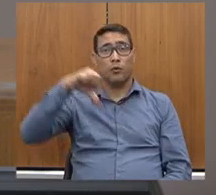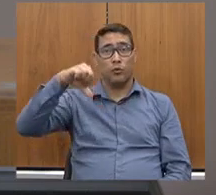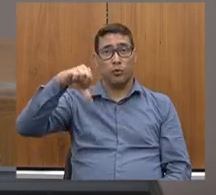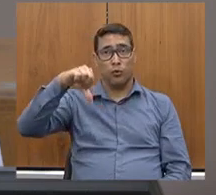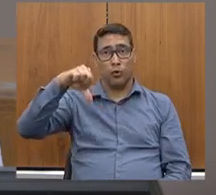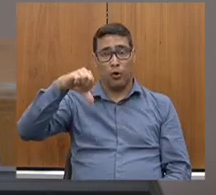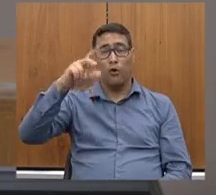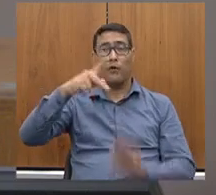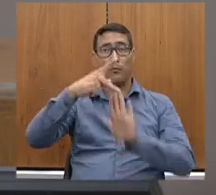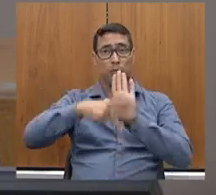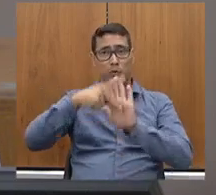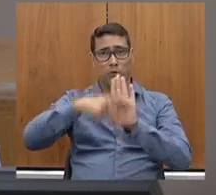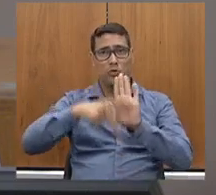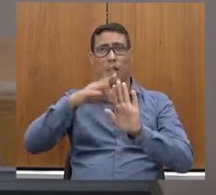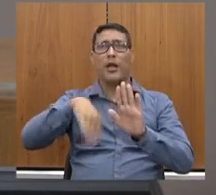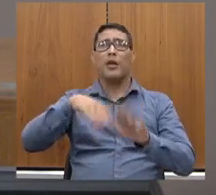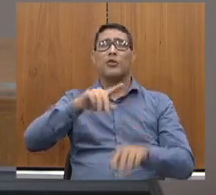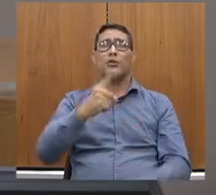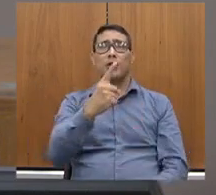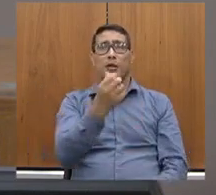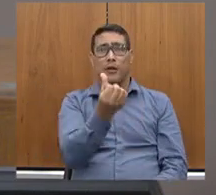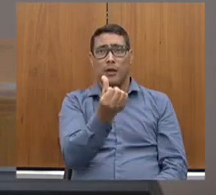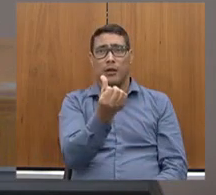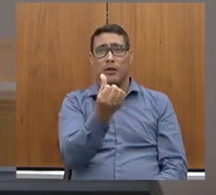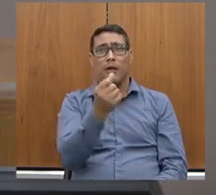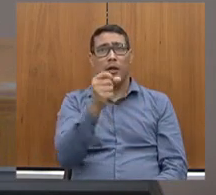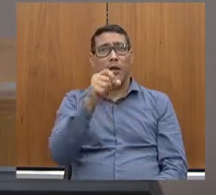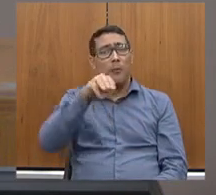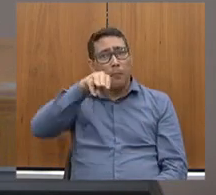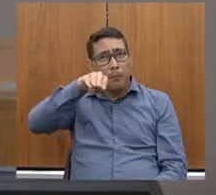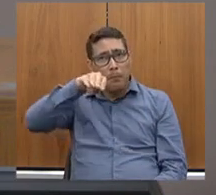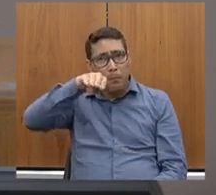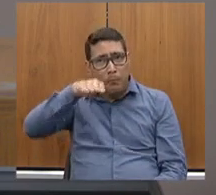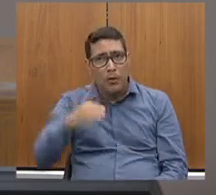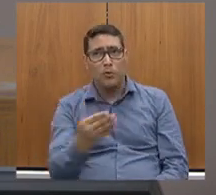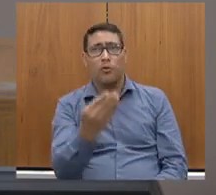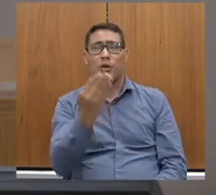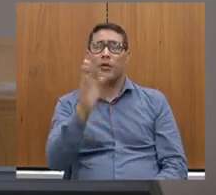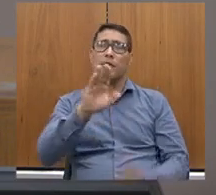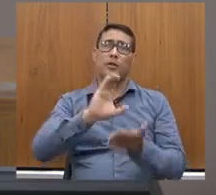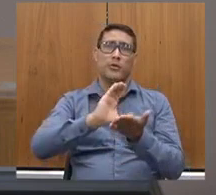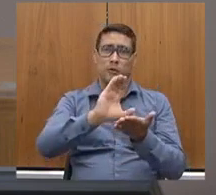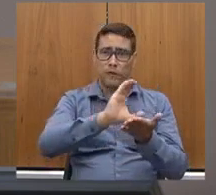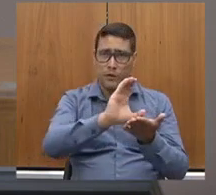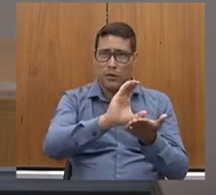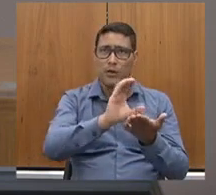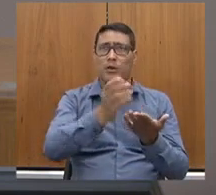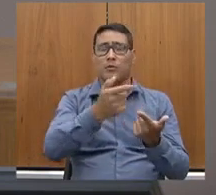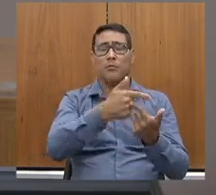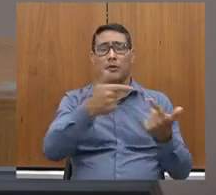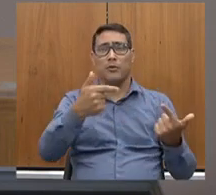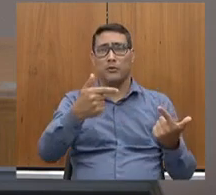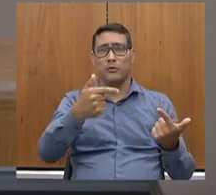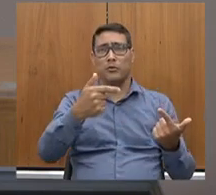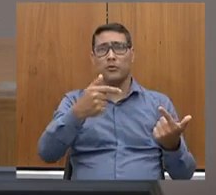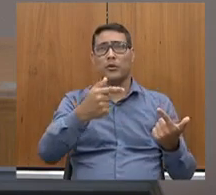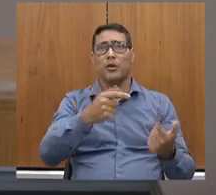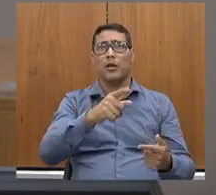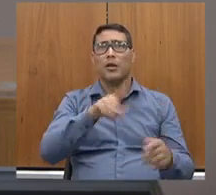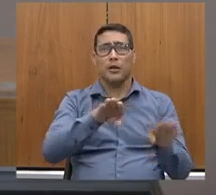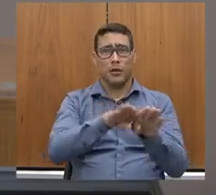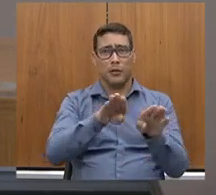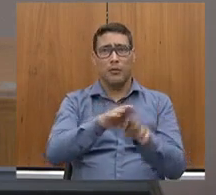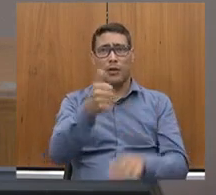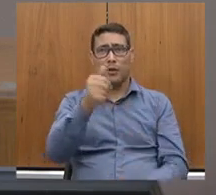17,6 bilhões de investimentos. E, no período 19-2022, nós estamos falando de ter... Temos estruturado